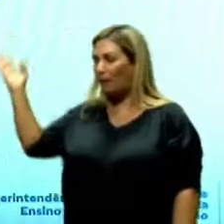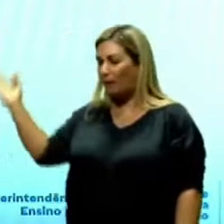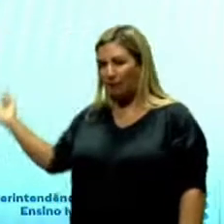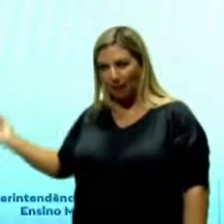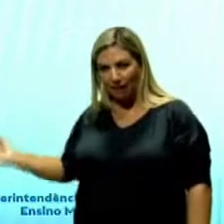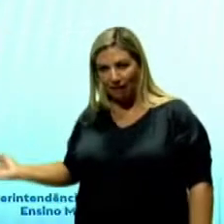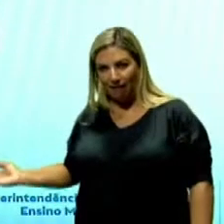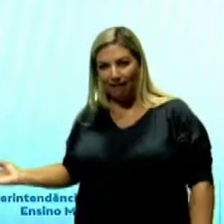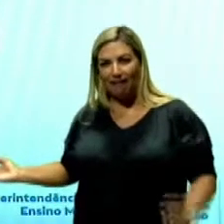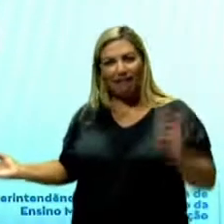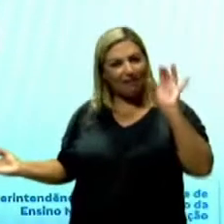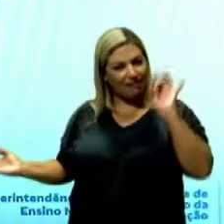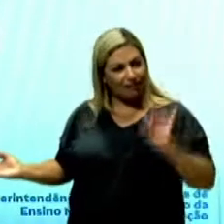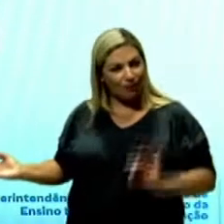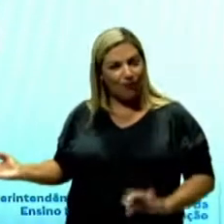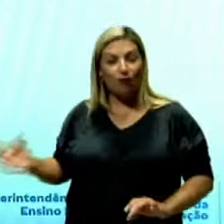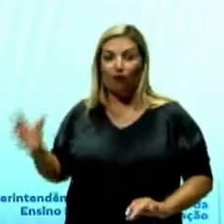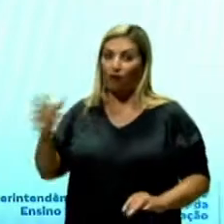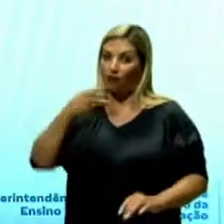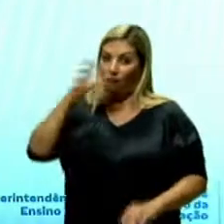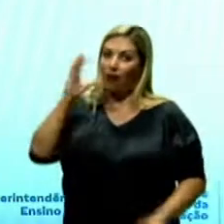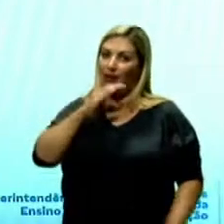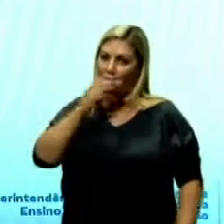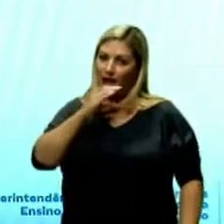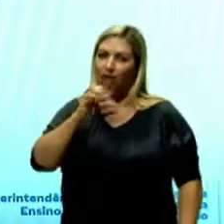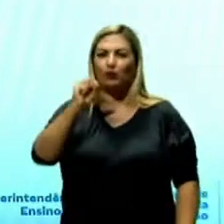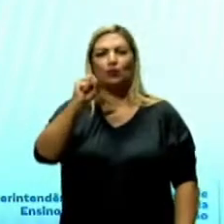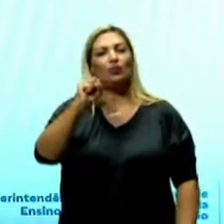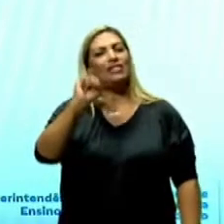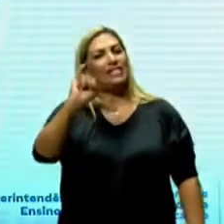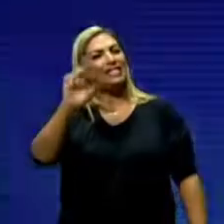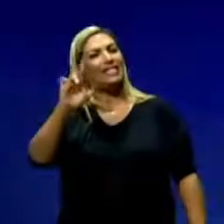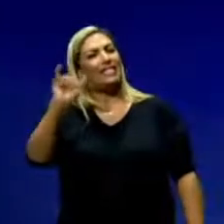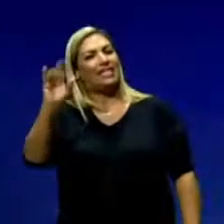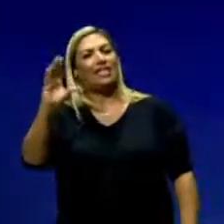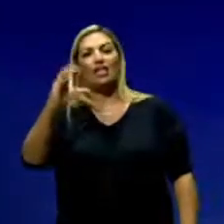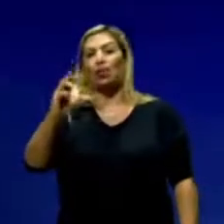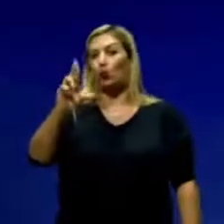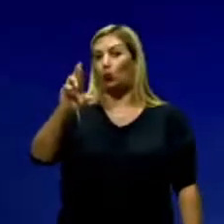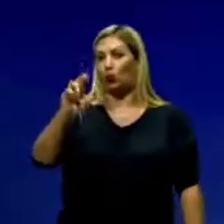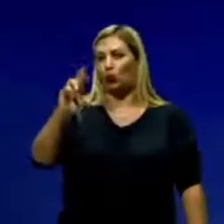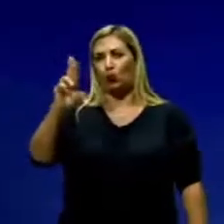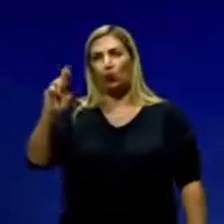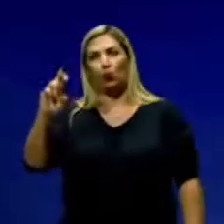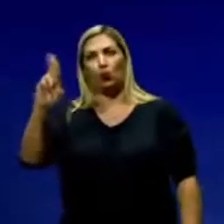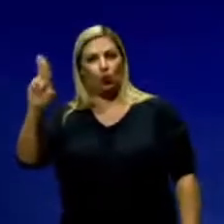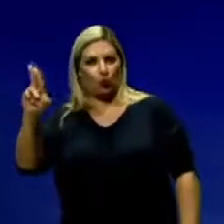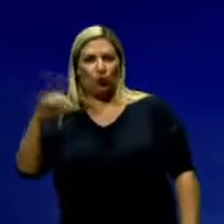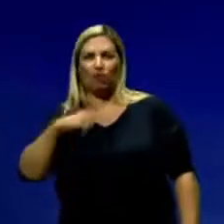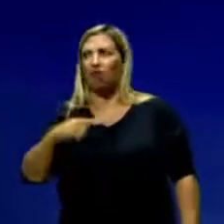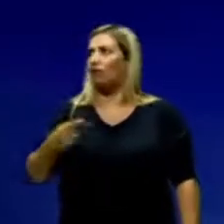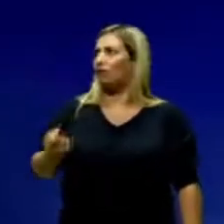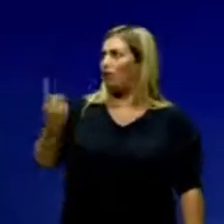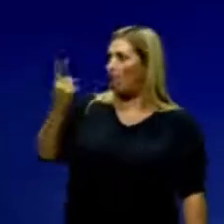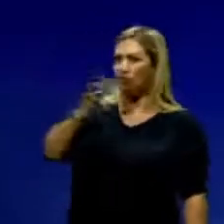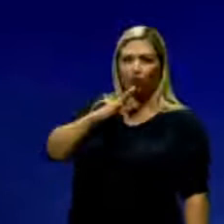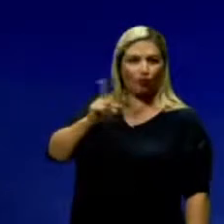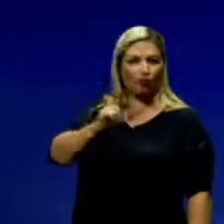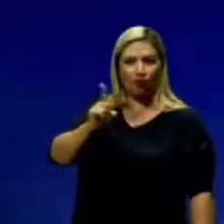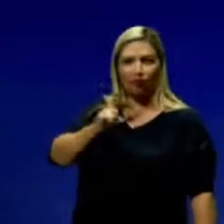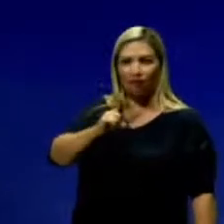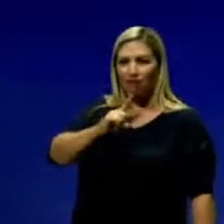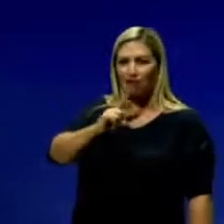Eu vou falar um pouco mais rápido dessa questão do Siriri e do Cururu. Vocês vão falar assim, gente, eu não conheço.